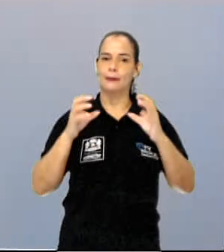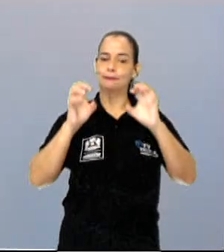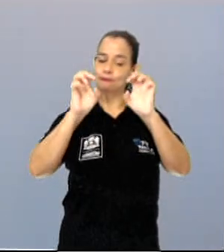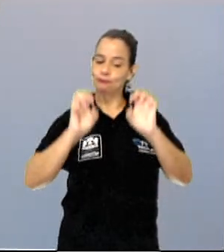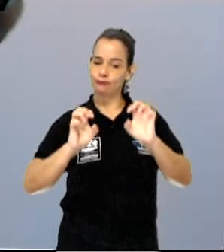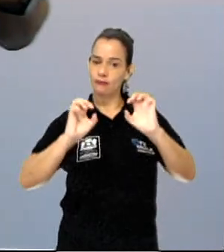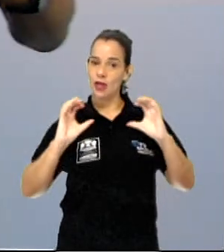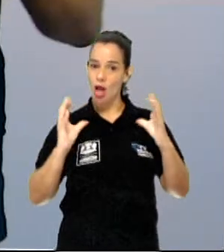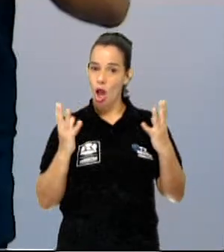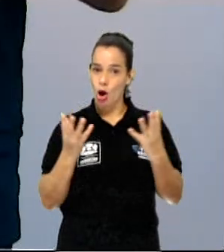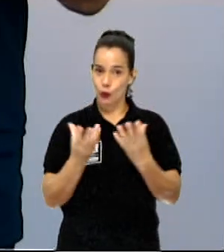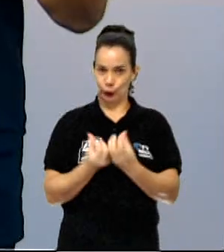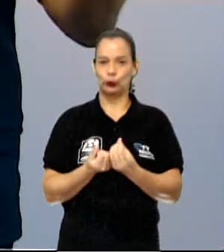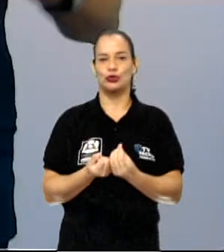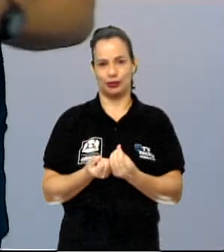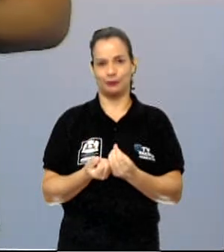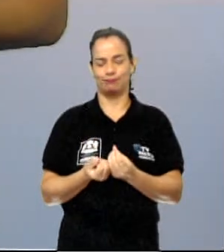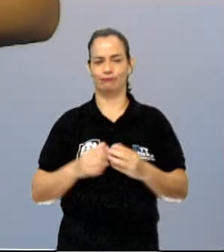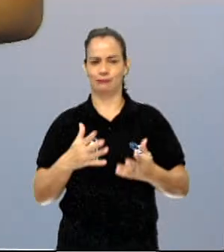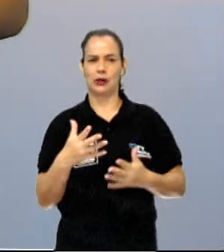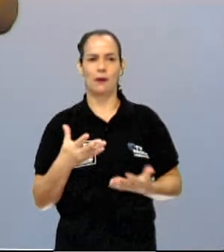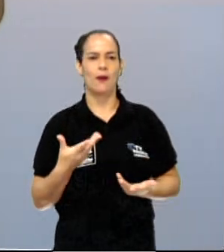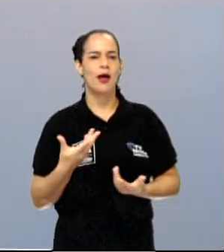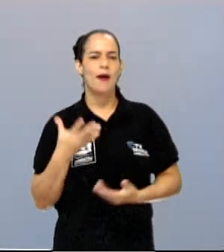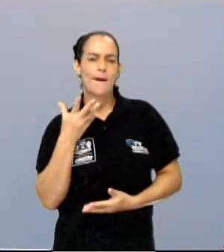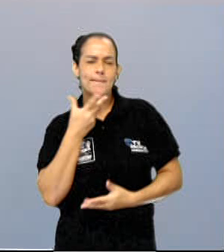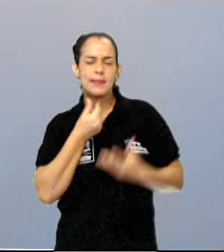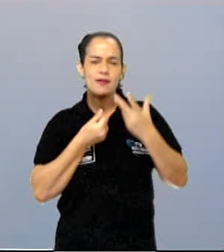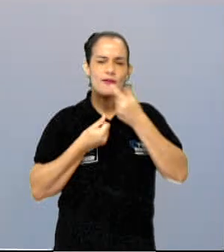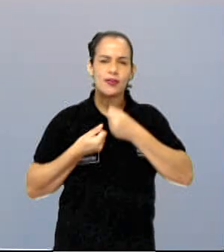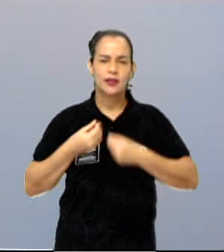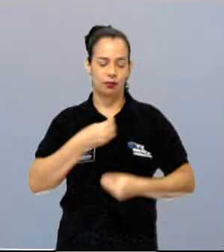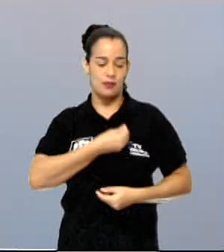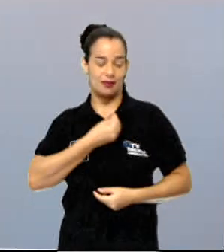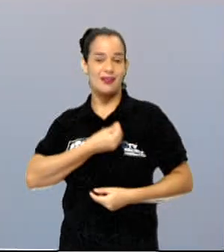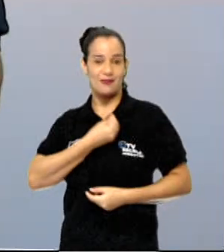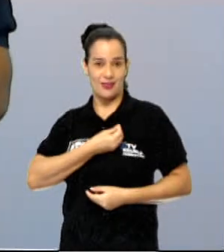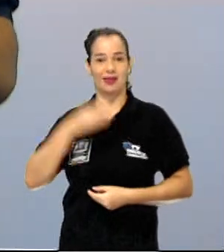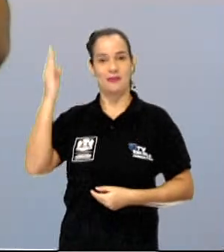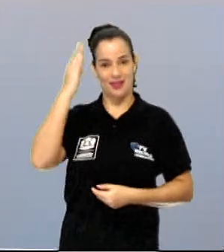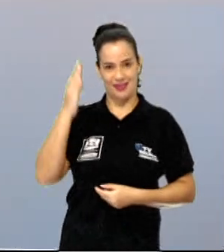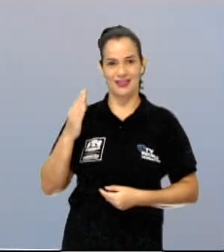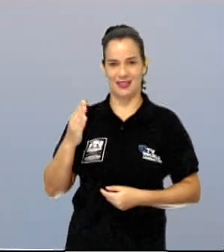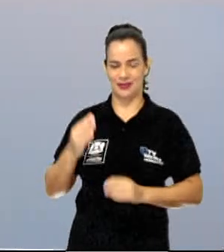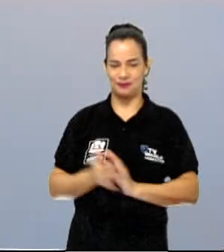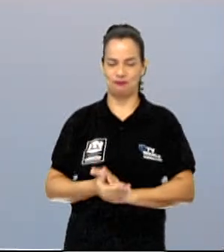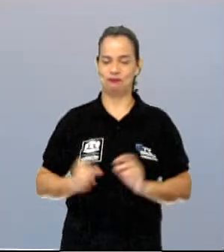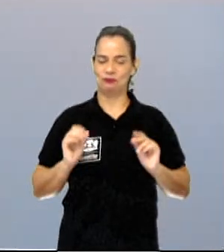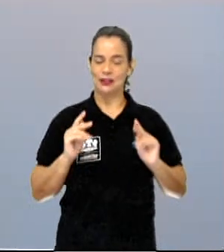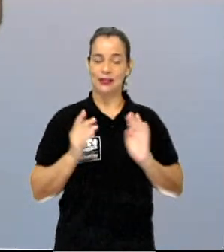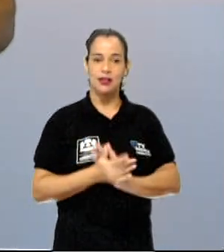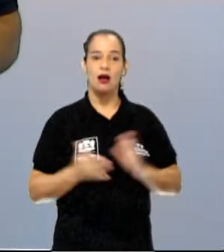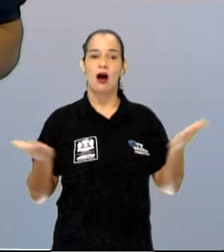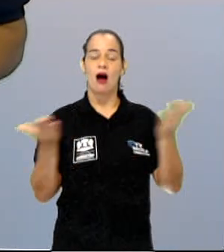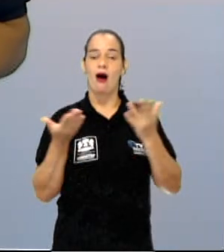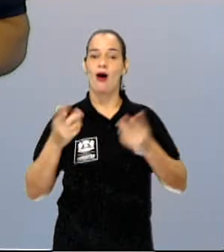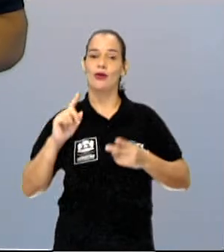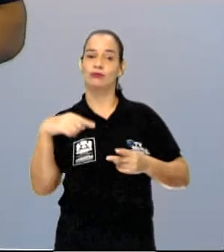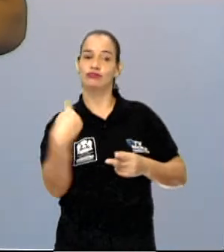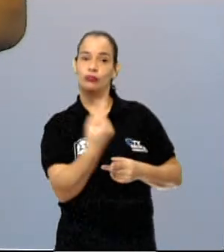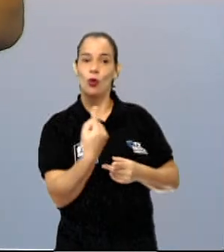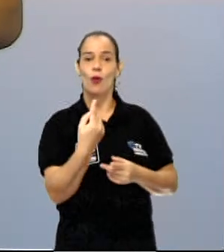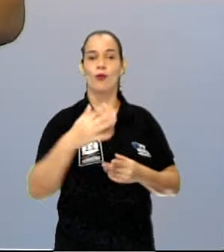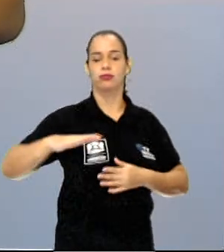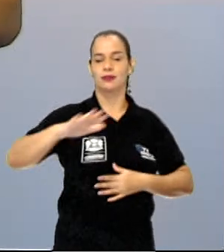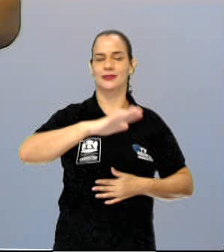fascinante para toda essa biodiversidade brasileira. Beleza? Vamos agora falar de uma outra região,